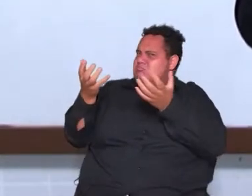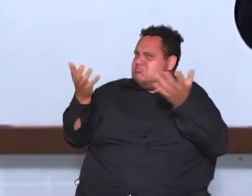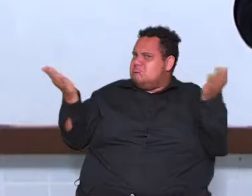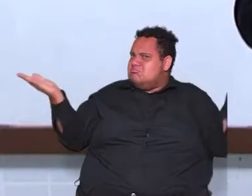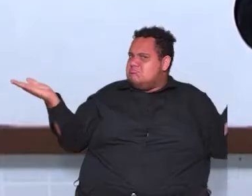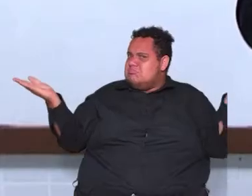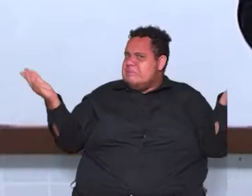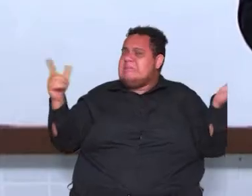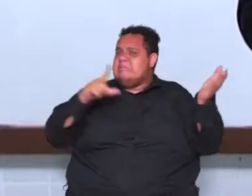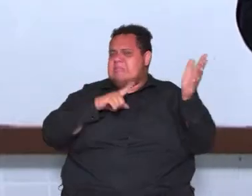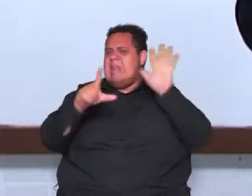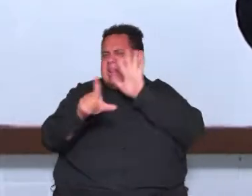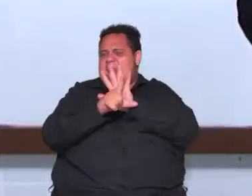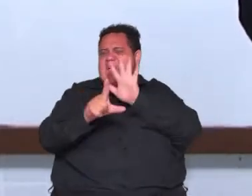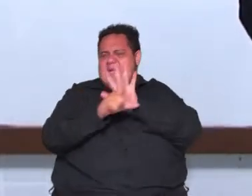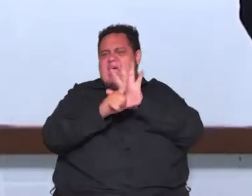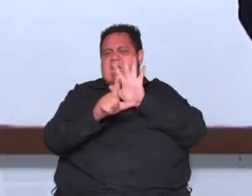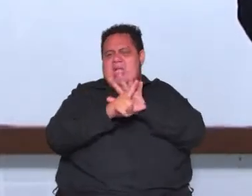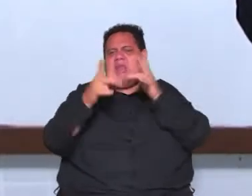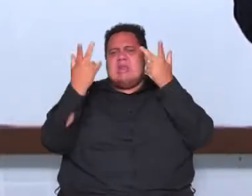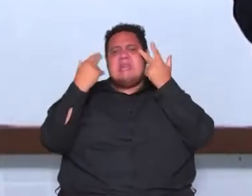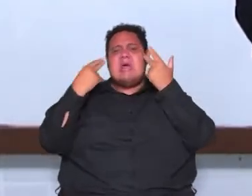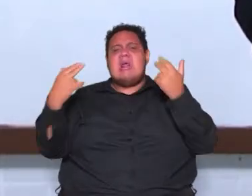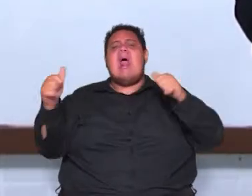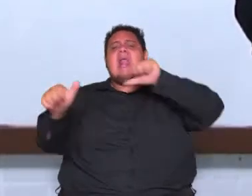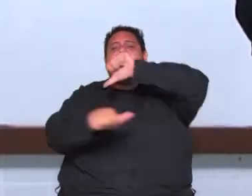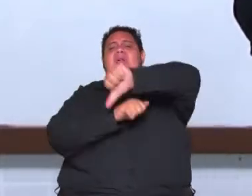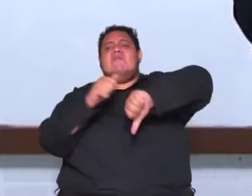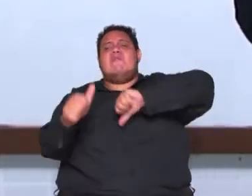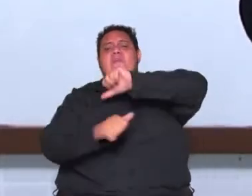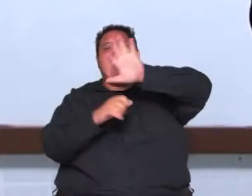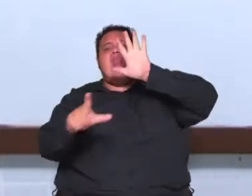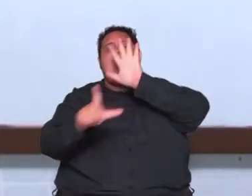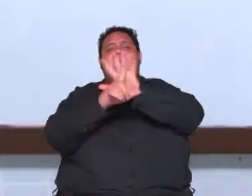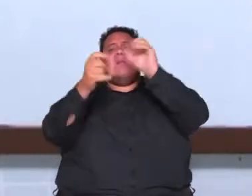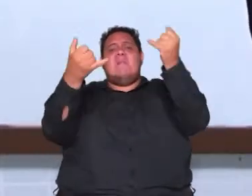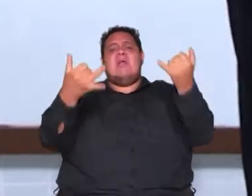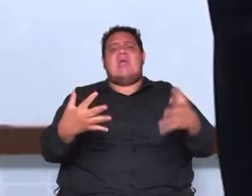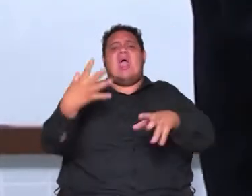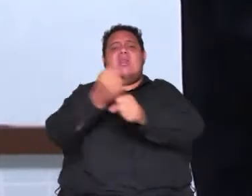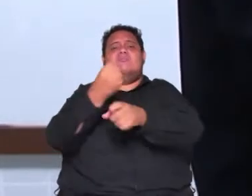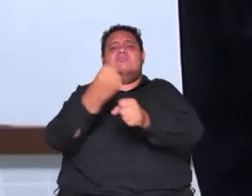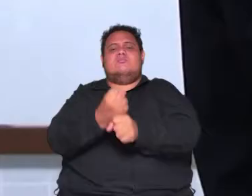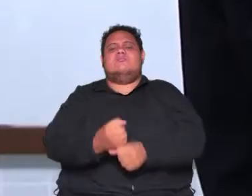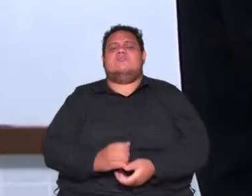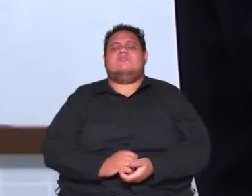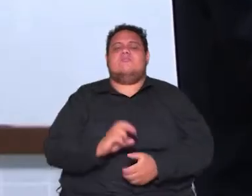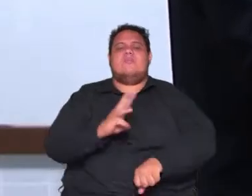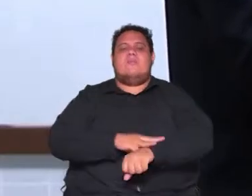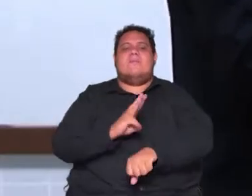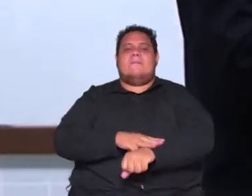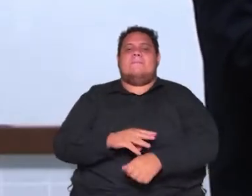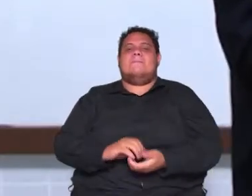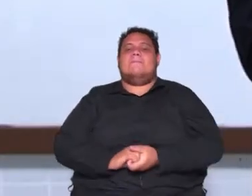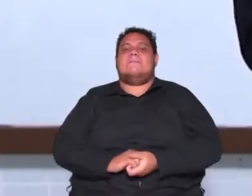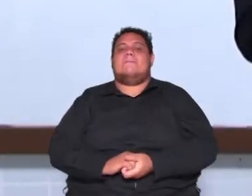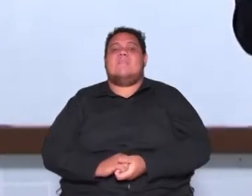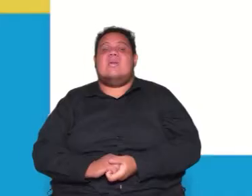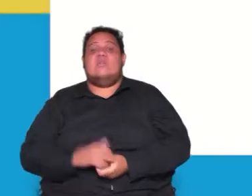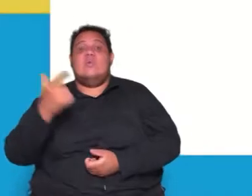naturais para isso tá e ele transforma essas leis para explicar em cálculos matemáticos outra característica